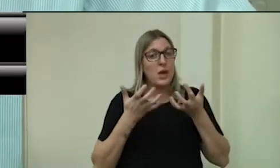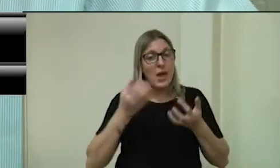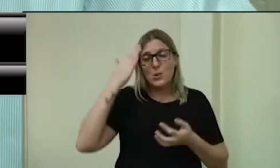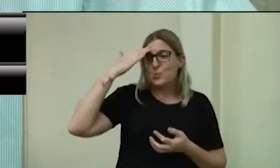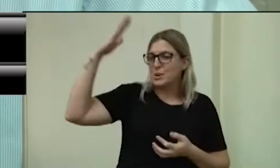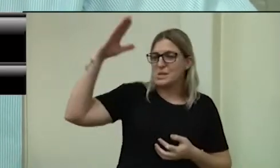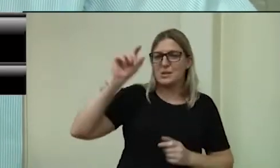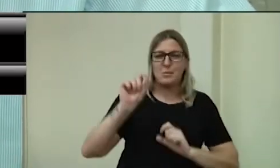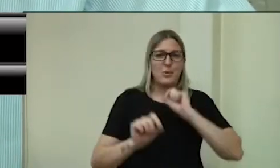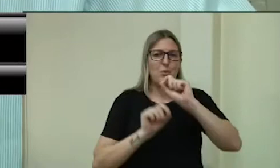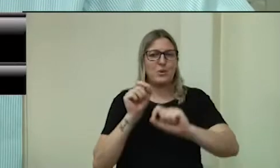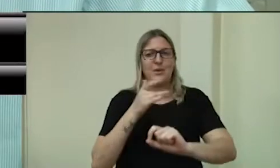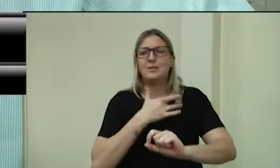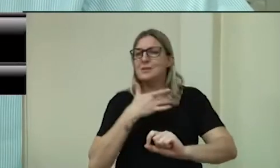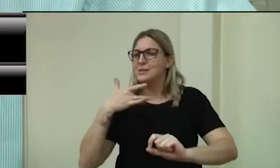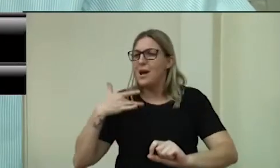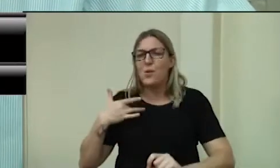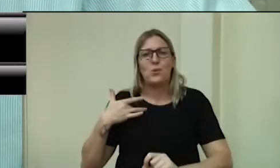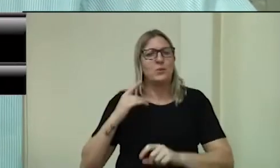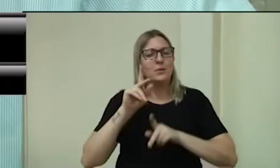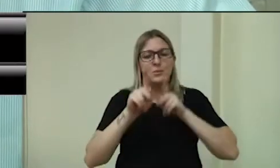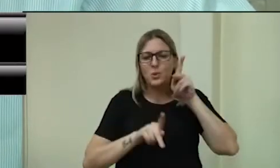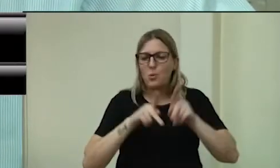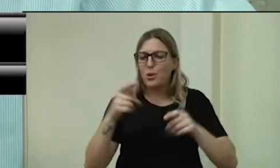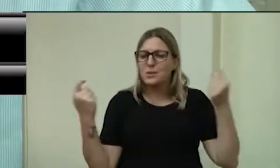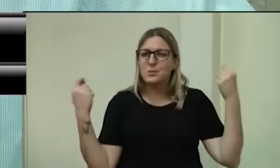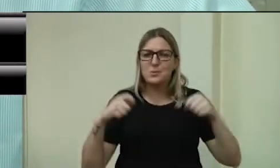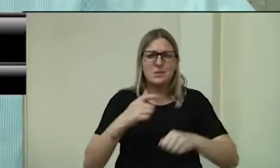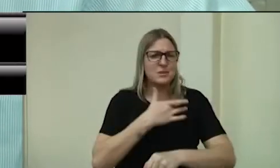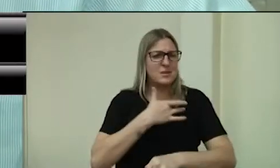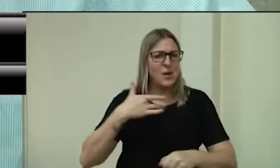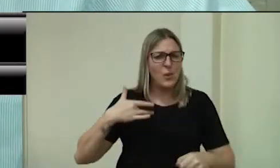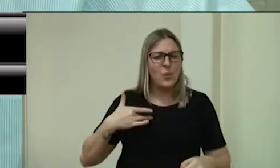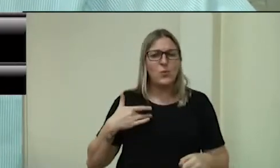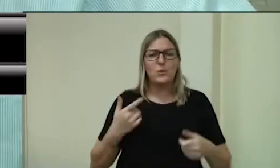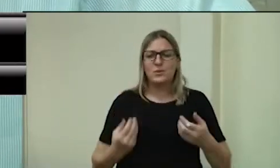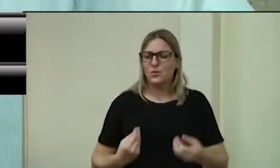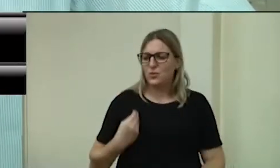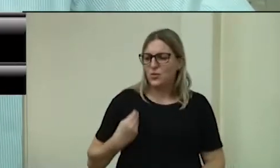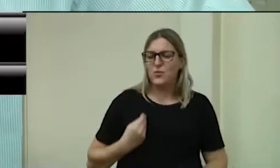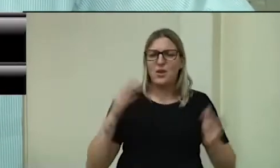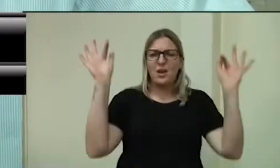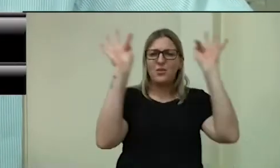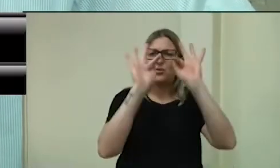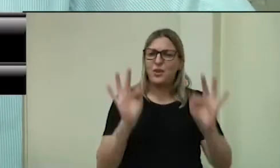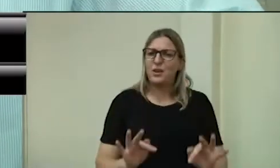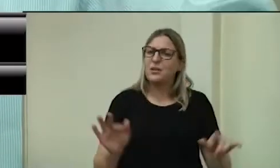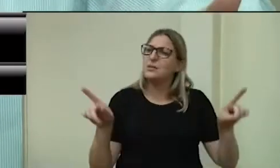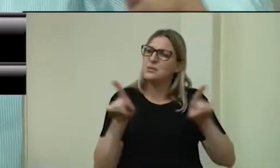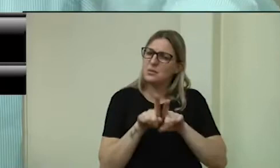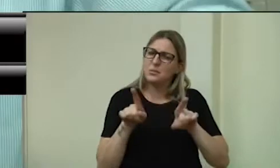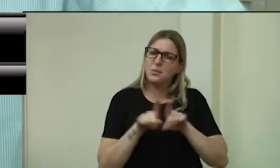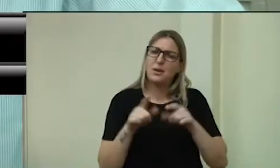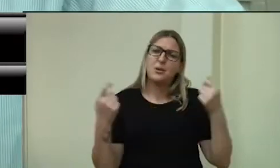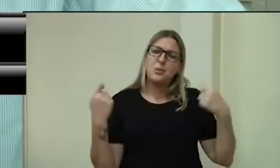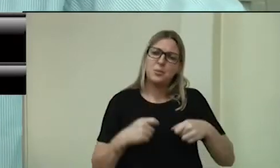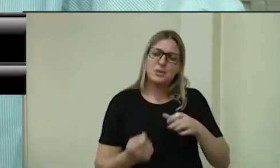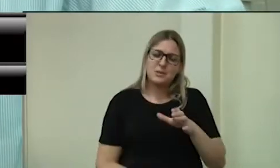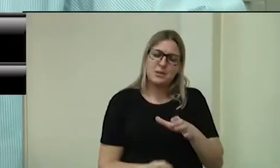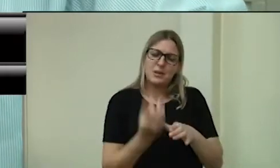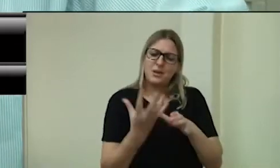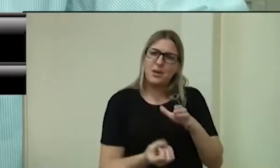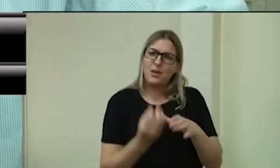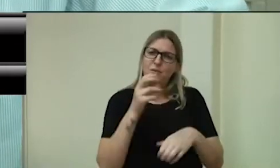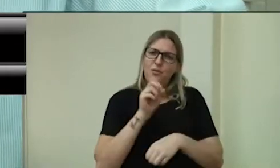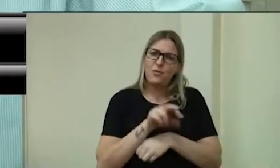a população de Egito precisa saúde, precisa viver, mais feliz, que volte de emprego, tanta gente desempregada, eu ouviu esse pedido do Araújo, até